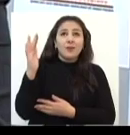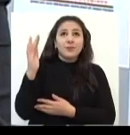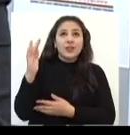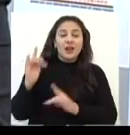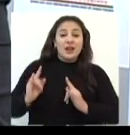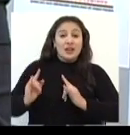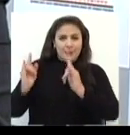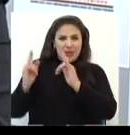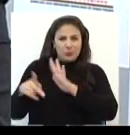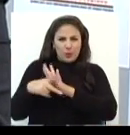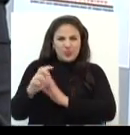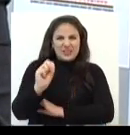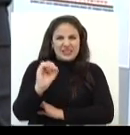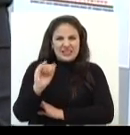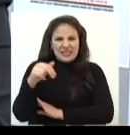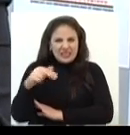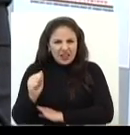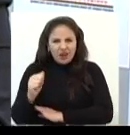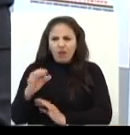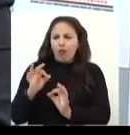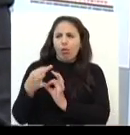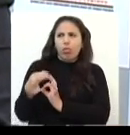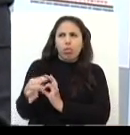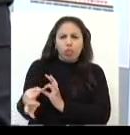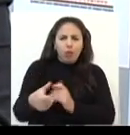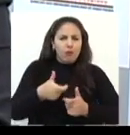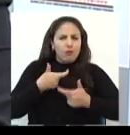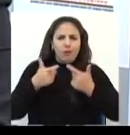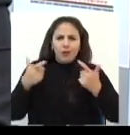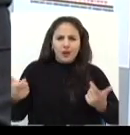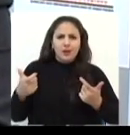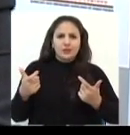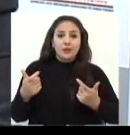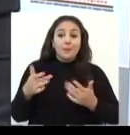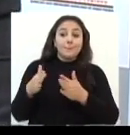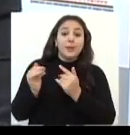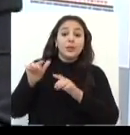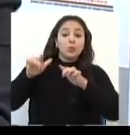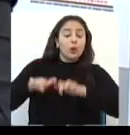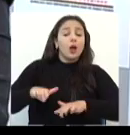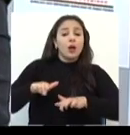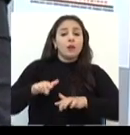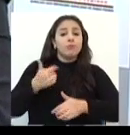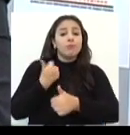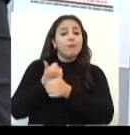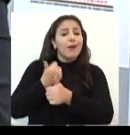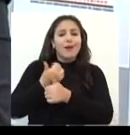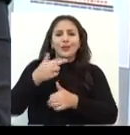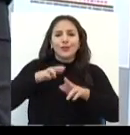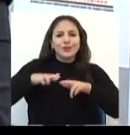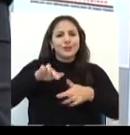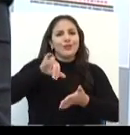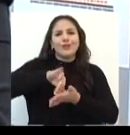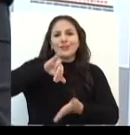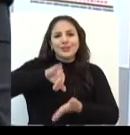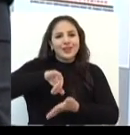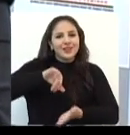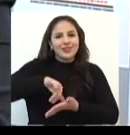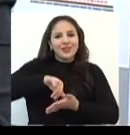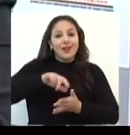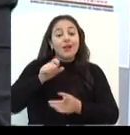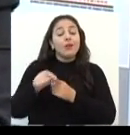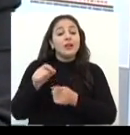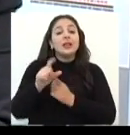é um prédio de mais de 400 metros quadrados, estacionamento, tem área de vivência. Hoje, num local muito mais próximo da região central,